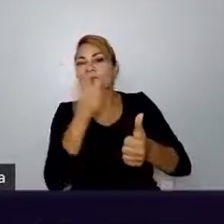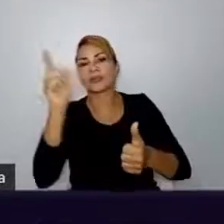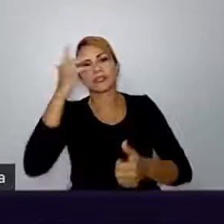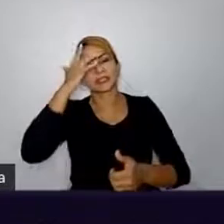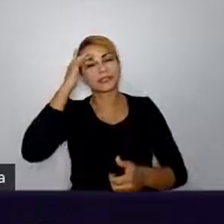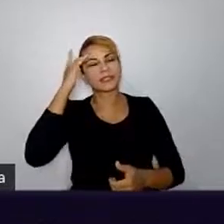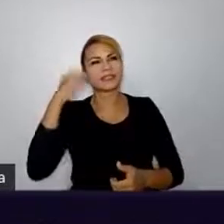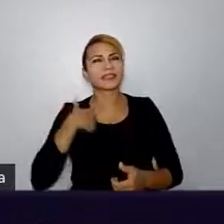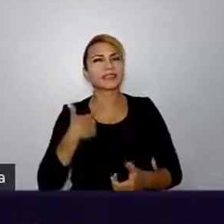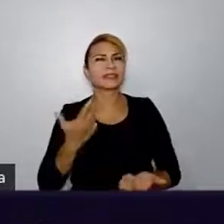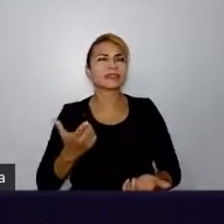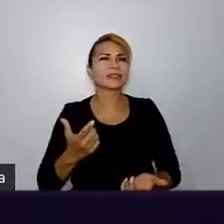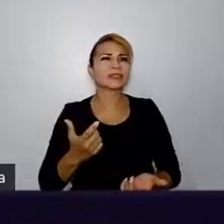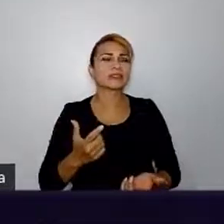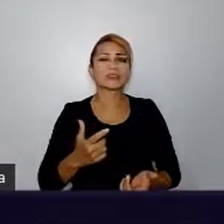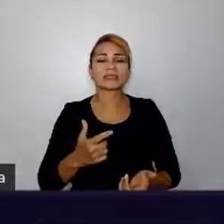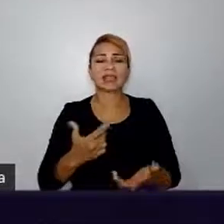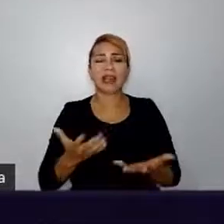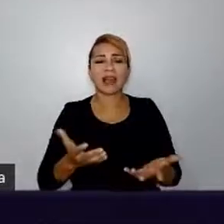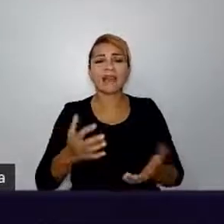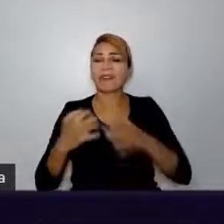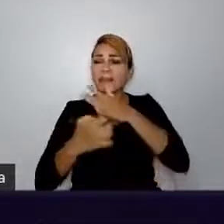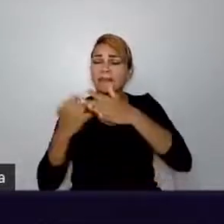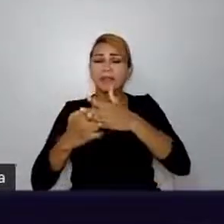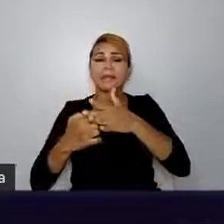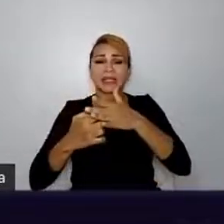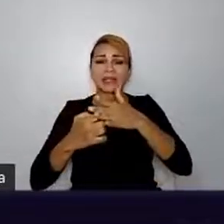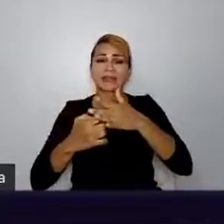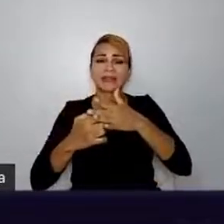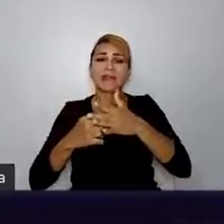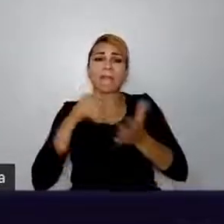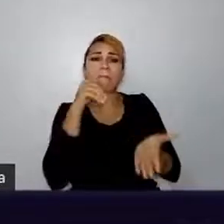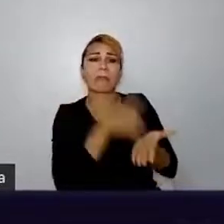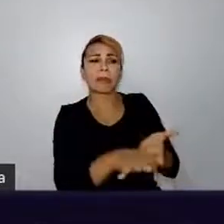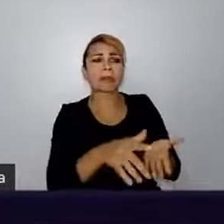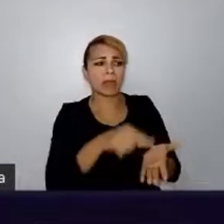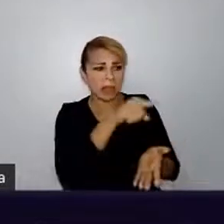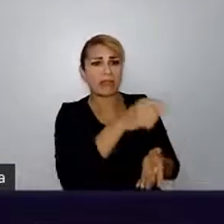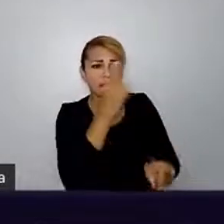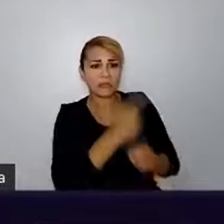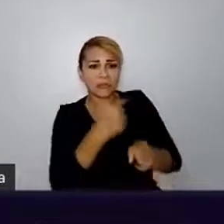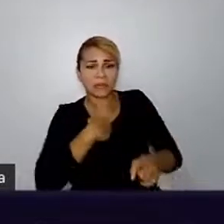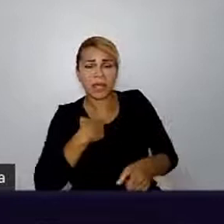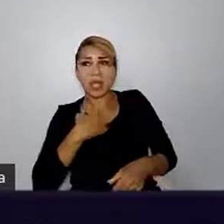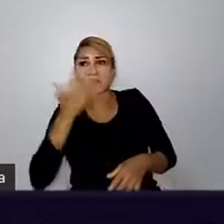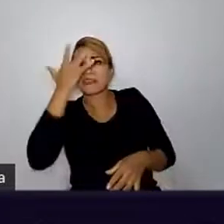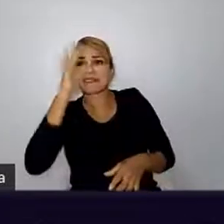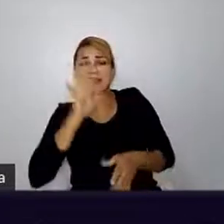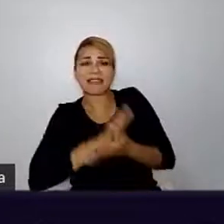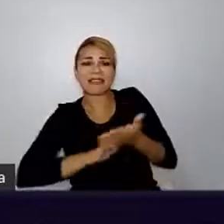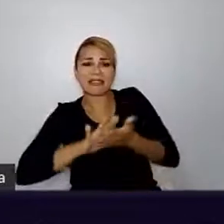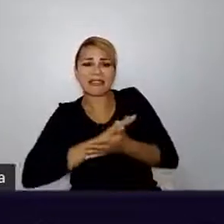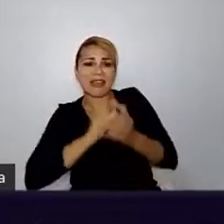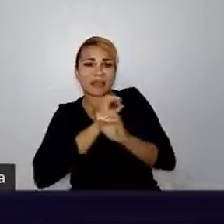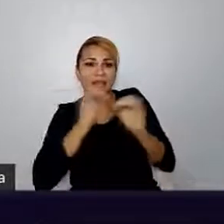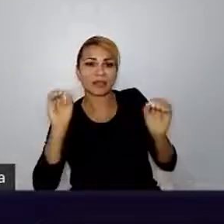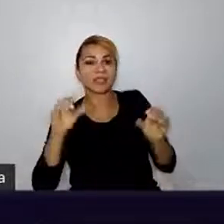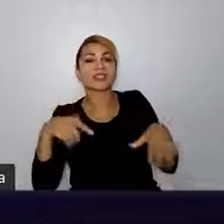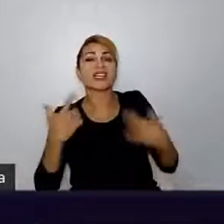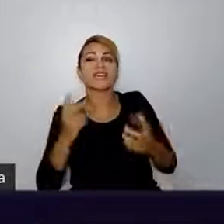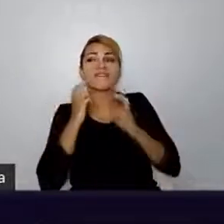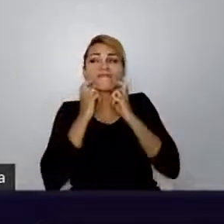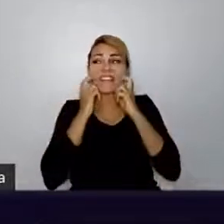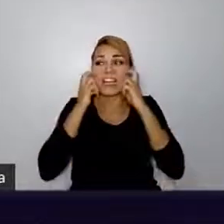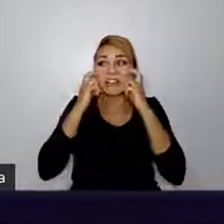ai meu Deus, qualquer hora a empresa vai me demitir que eles vão descobrir que eu não sei nada. E eu ficava com muita vergonha de perguntar para as pessoas, sabe? E eu ficava